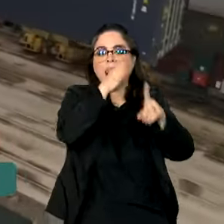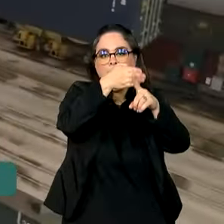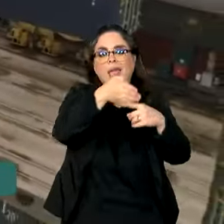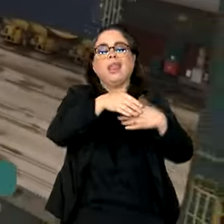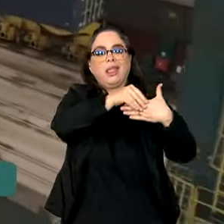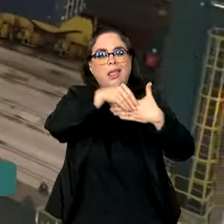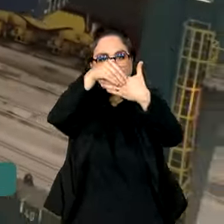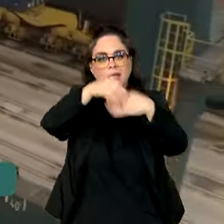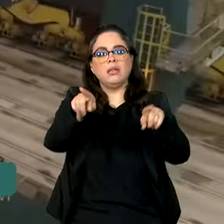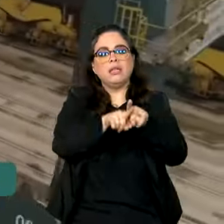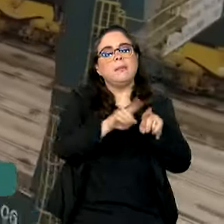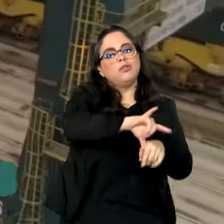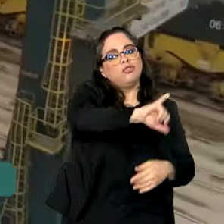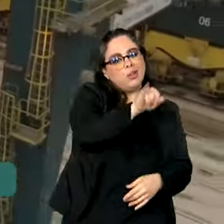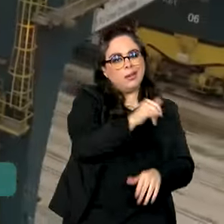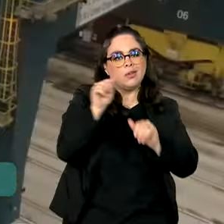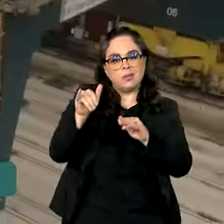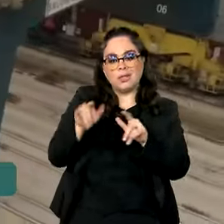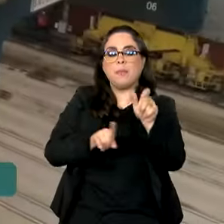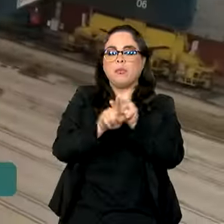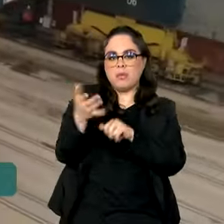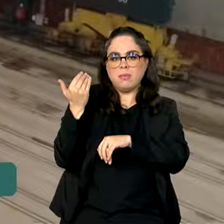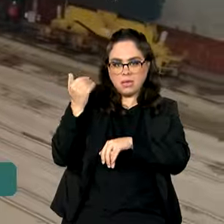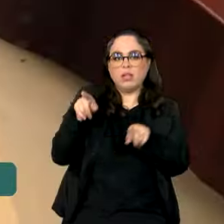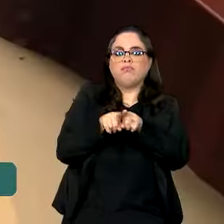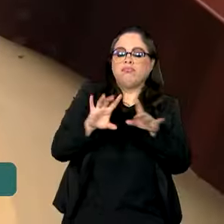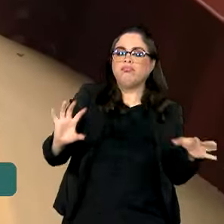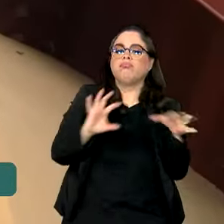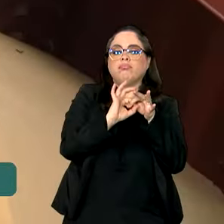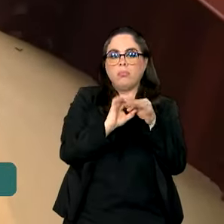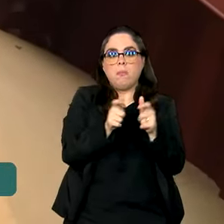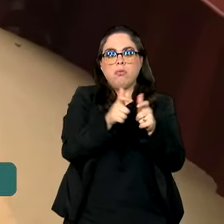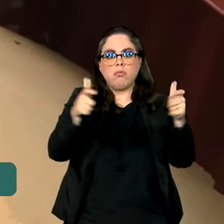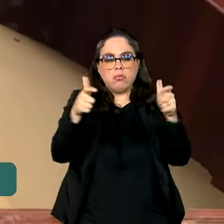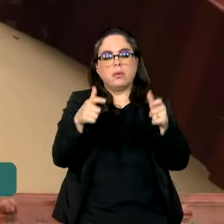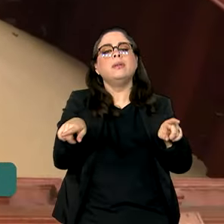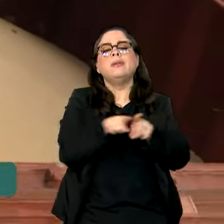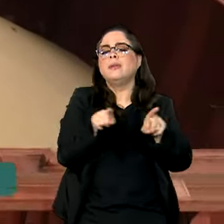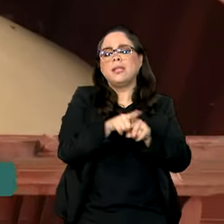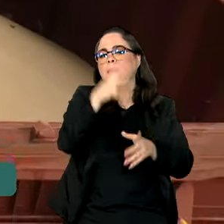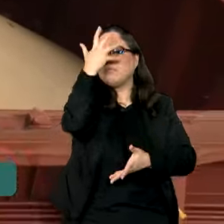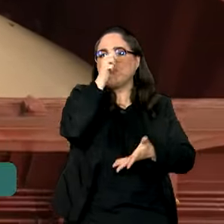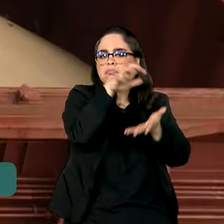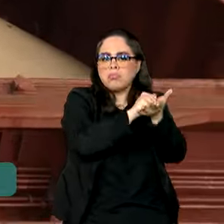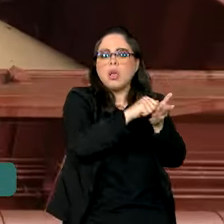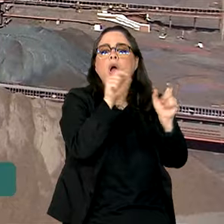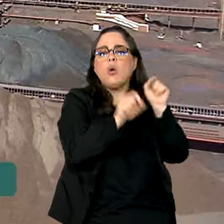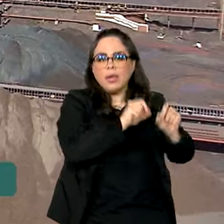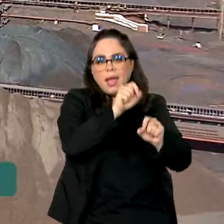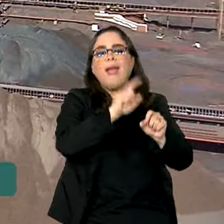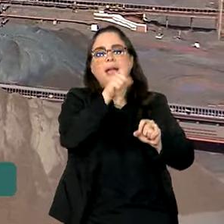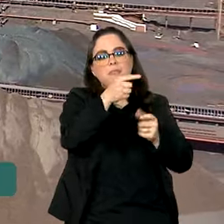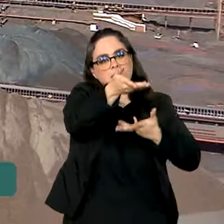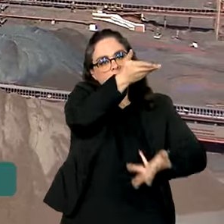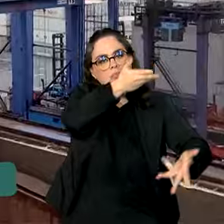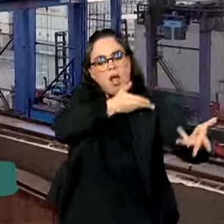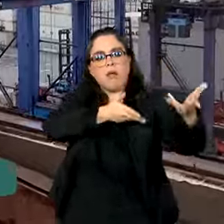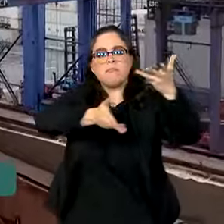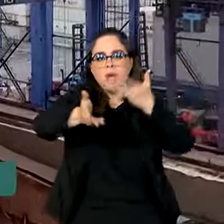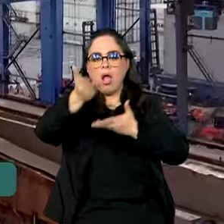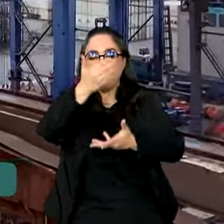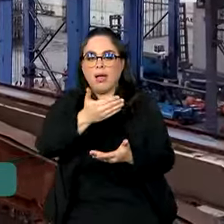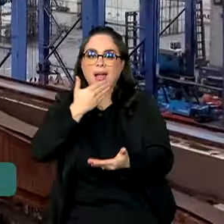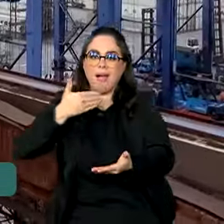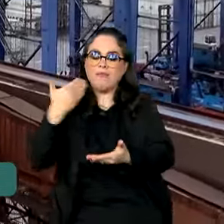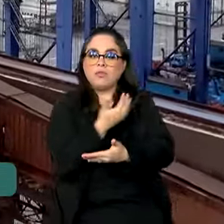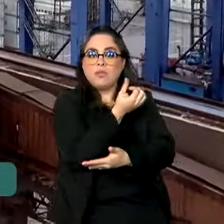janeiro a setembro, como no mês passado. O Brasil registrou também saldos positivos. São quase 60 bilhões de dólares a favor